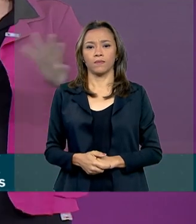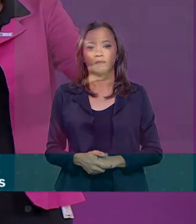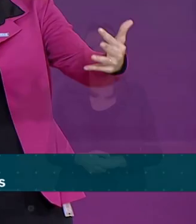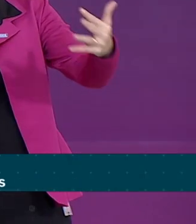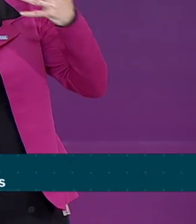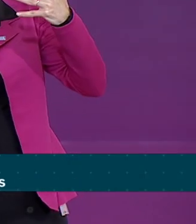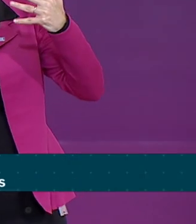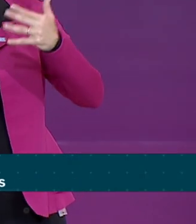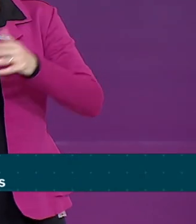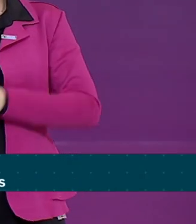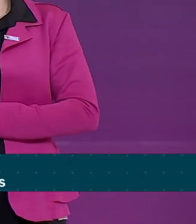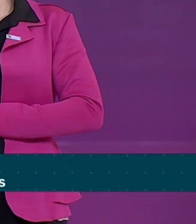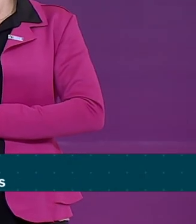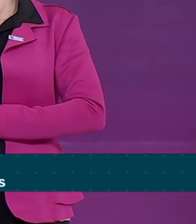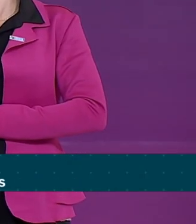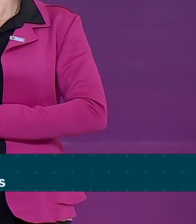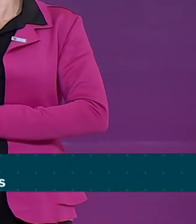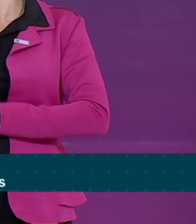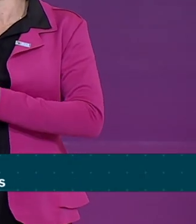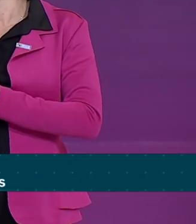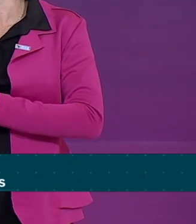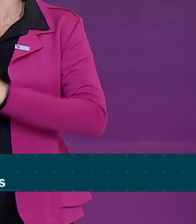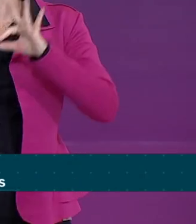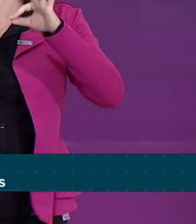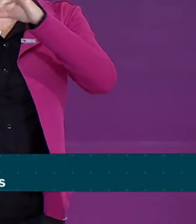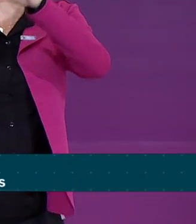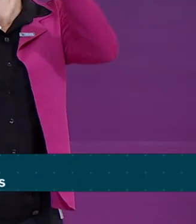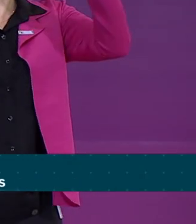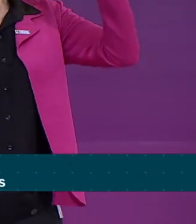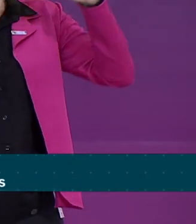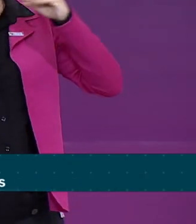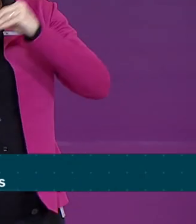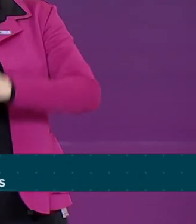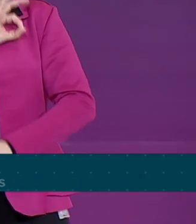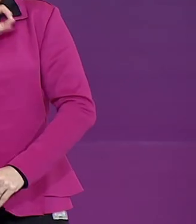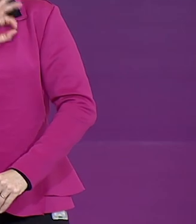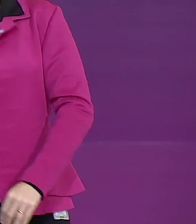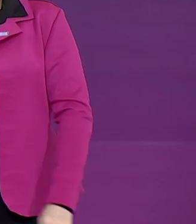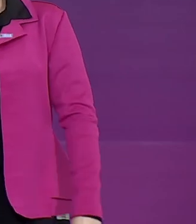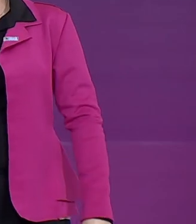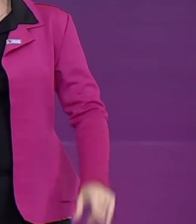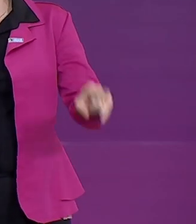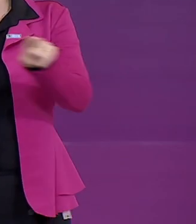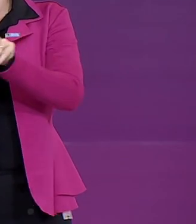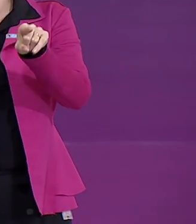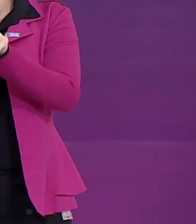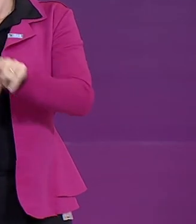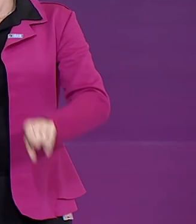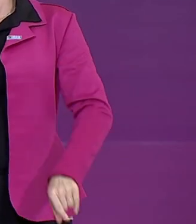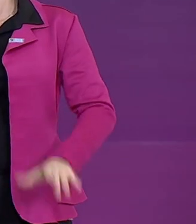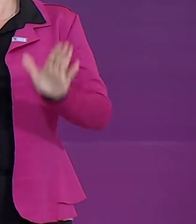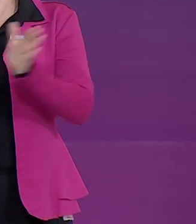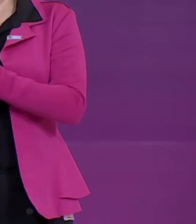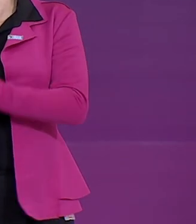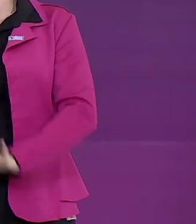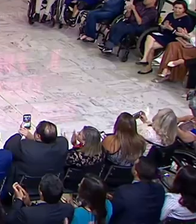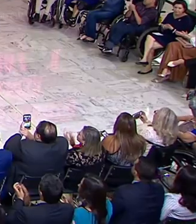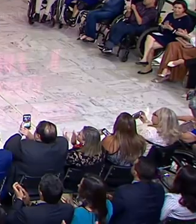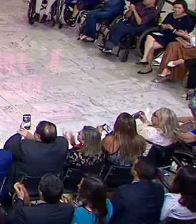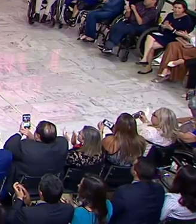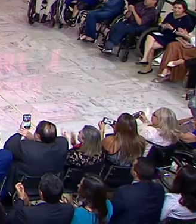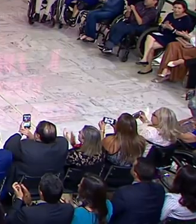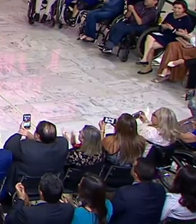atenção, todas as delegacias do Brasil também serão delegacias da mulher.